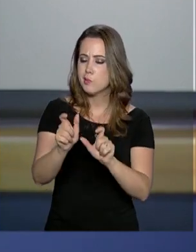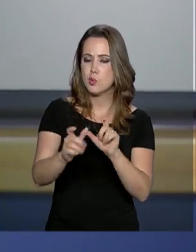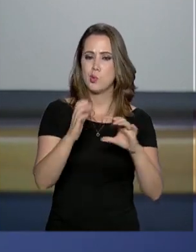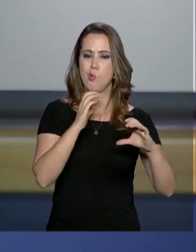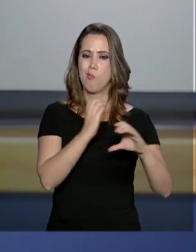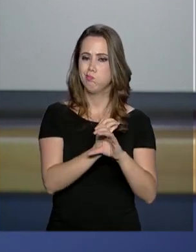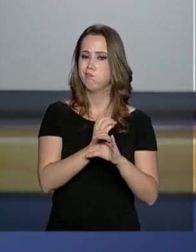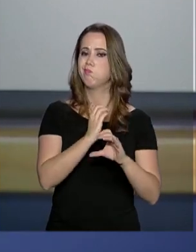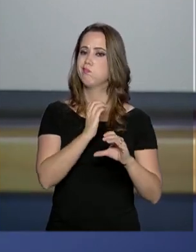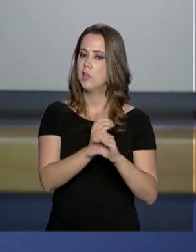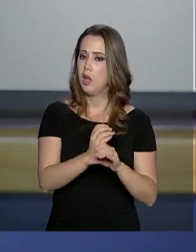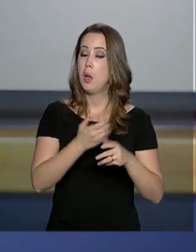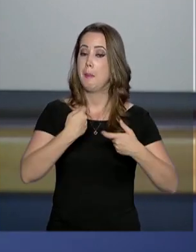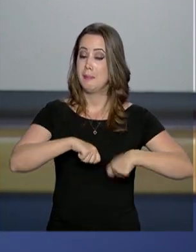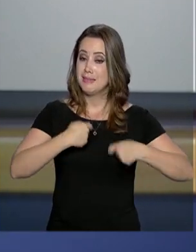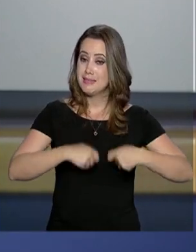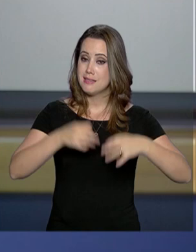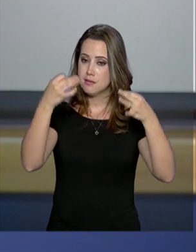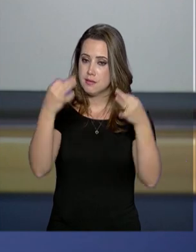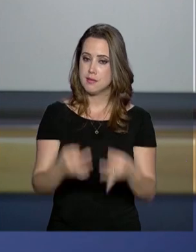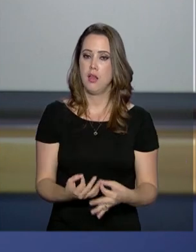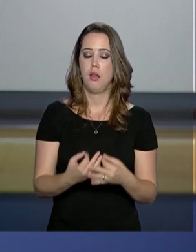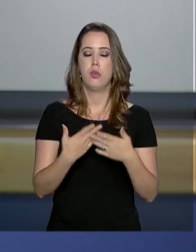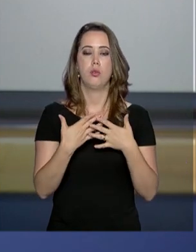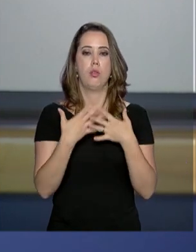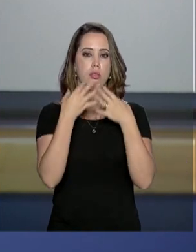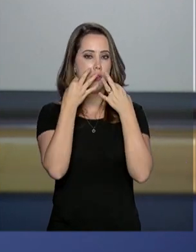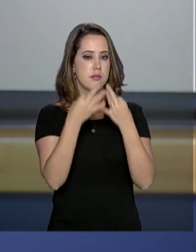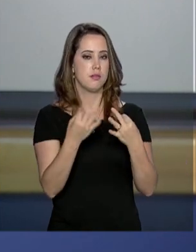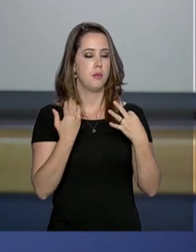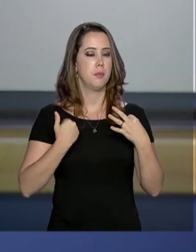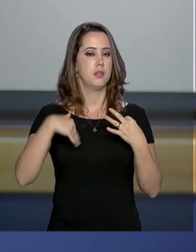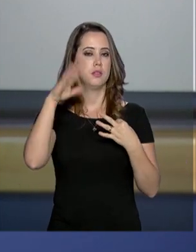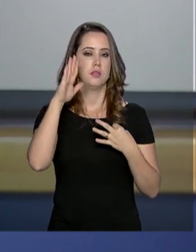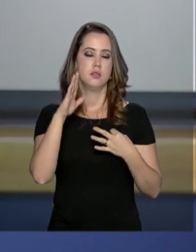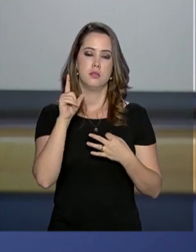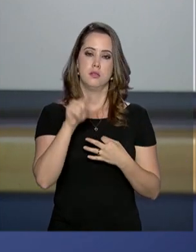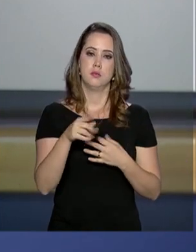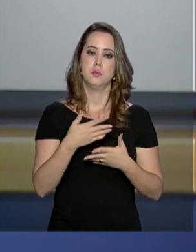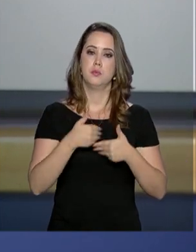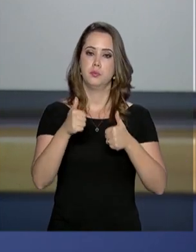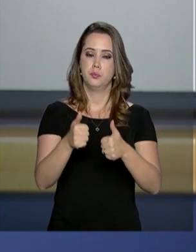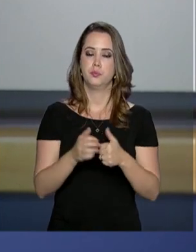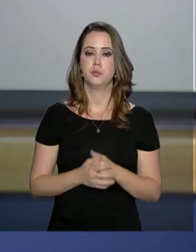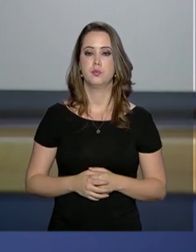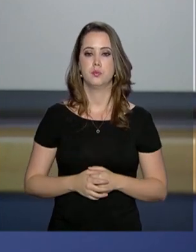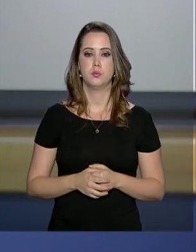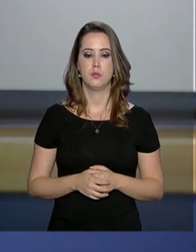telecomunicações precisam efetivamente se atentar com mais afinco.